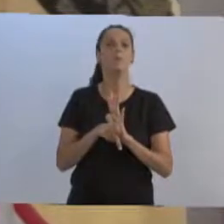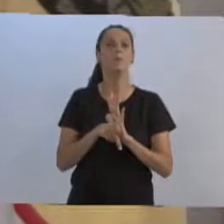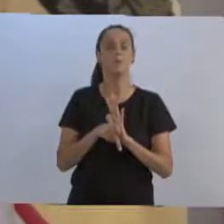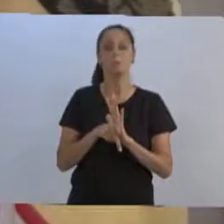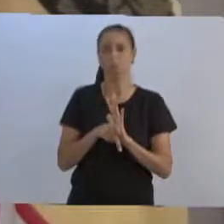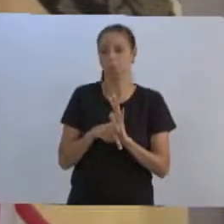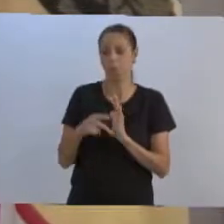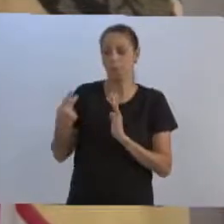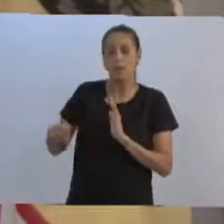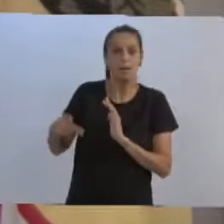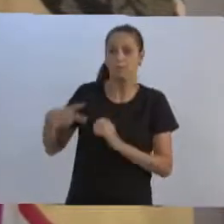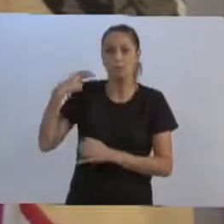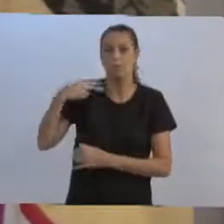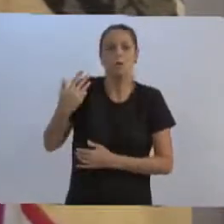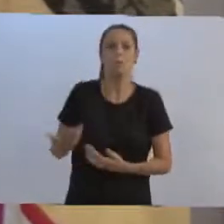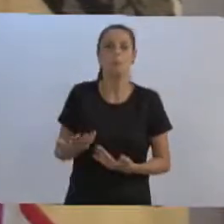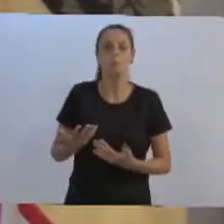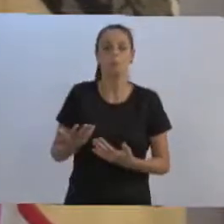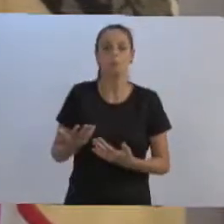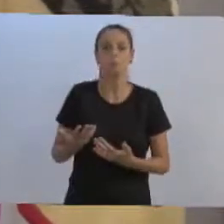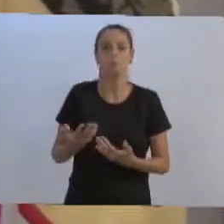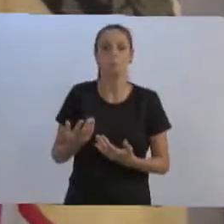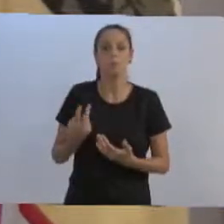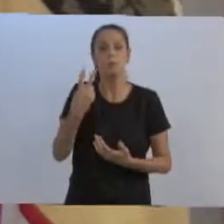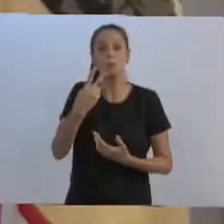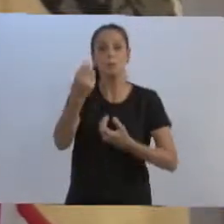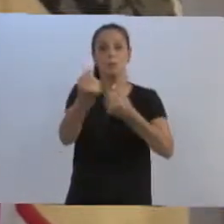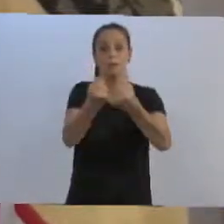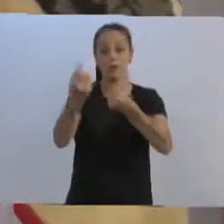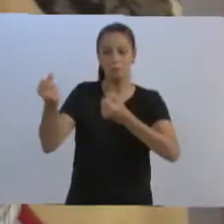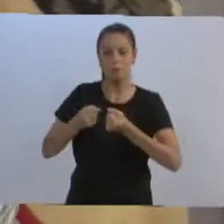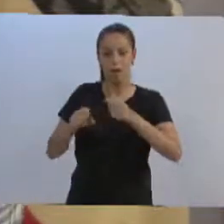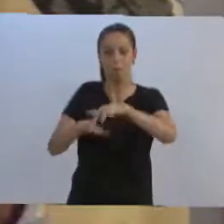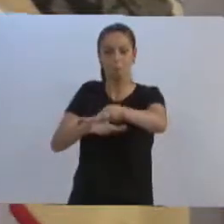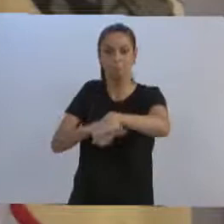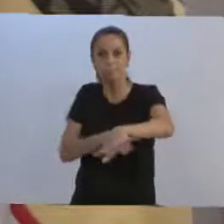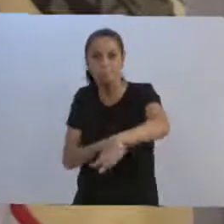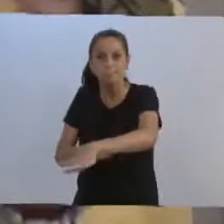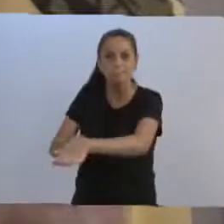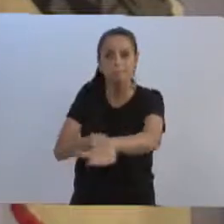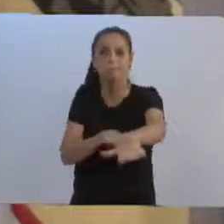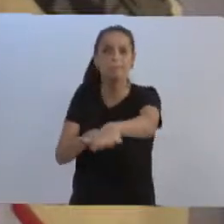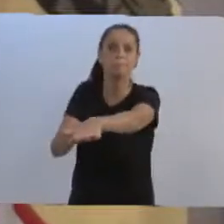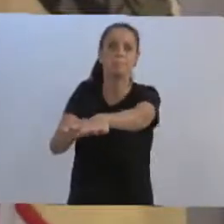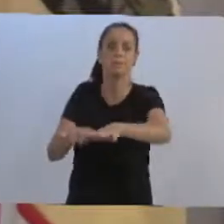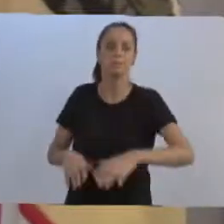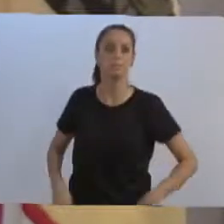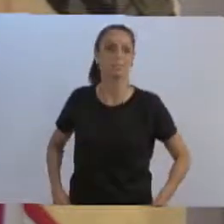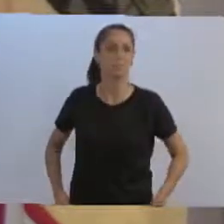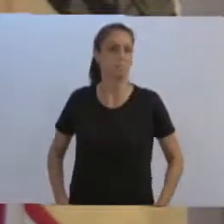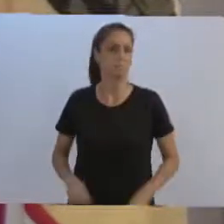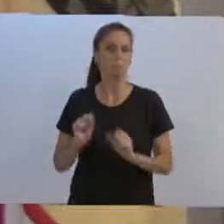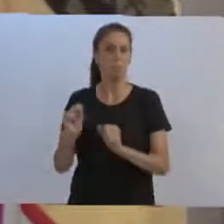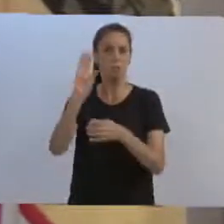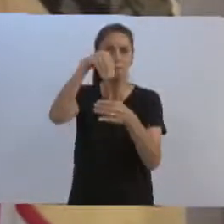Isso coaduna com aquilo que nós pregamos para o nosso eleitor, que nós viemos aqui para trabalhar para a comunidade?